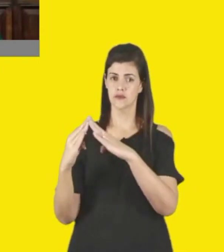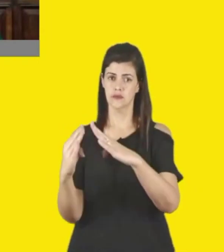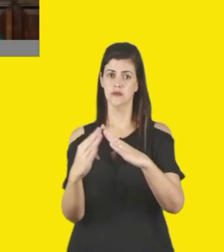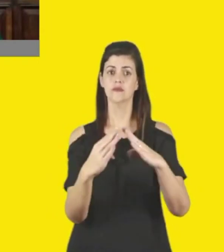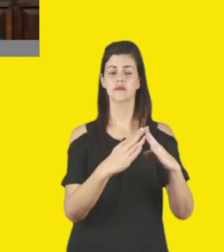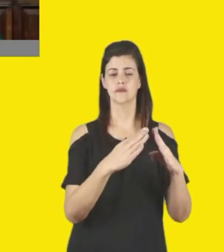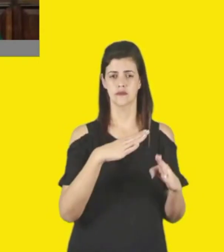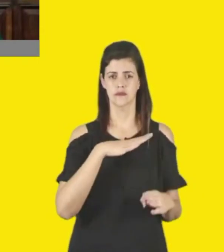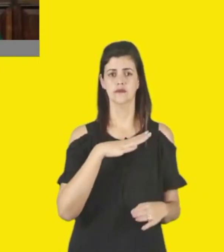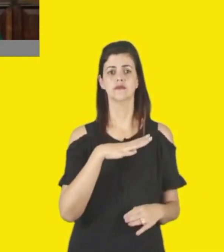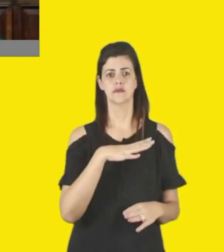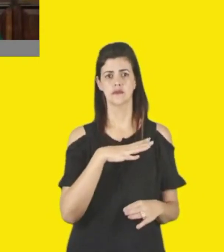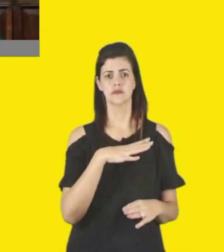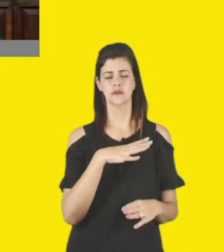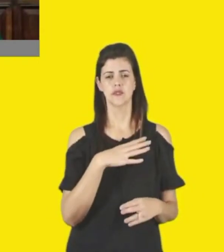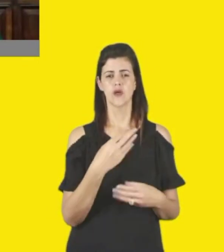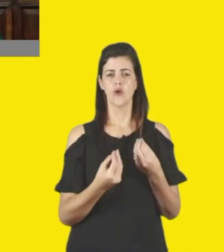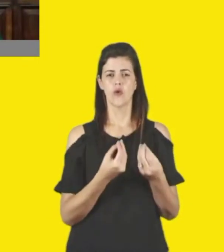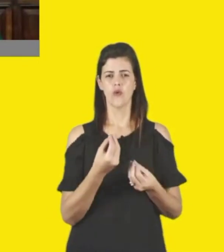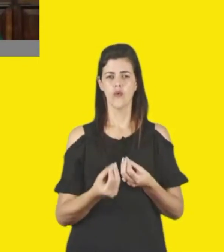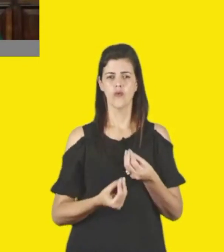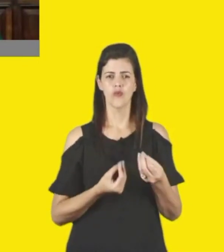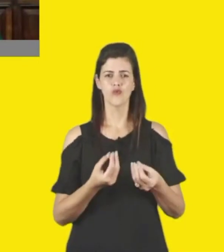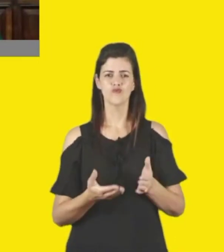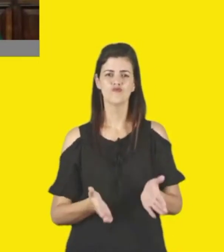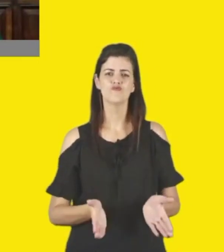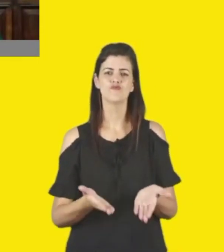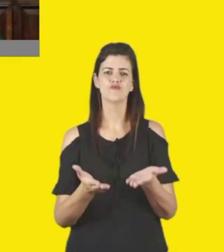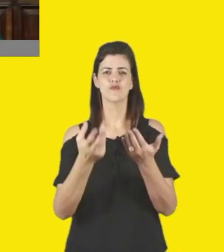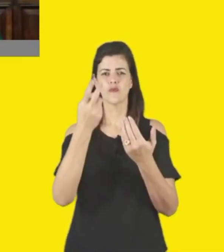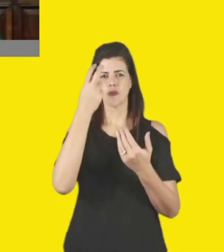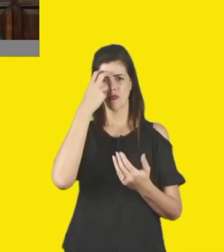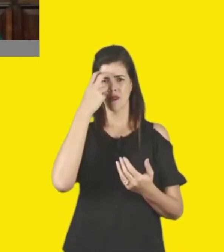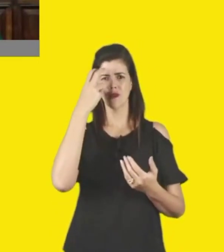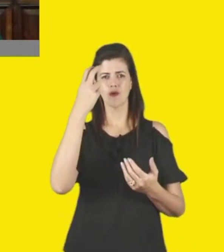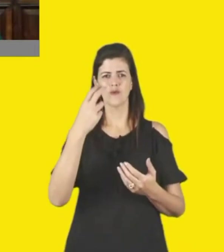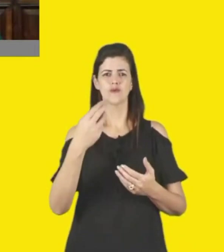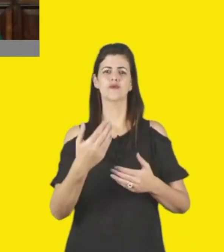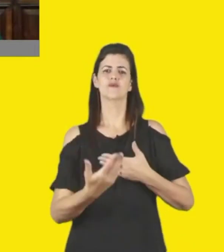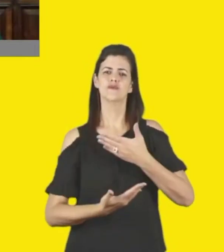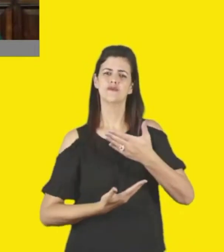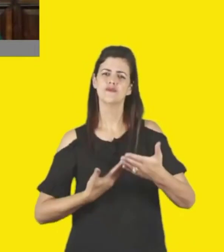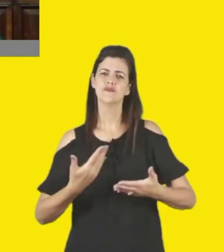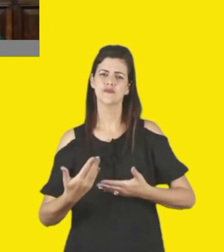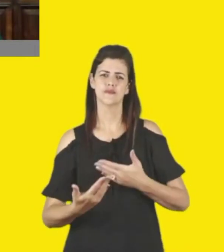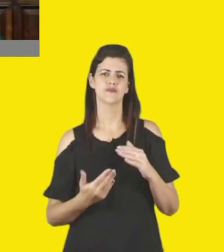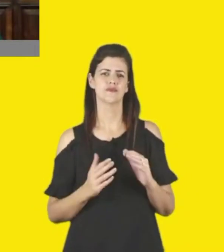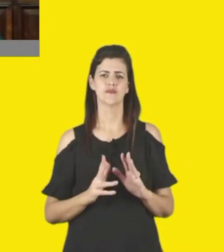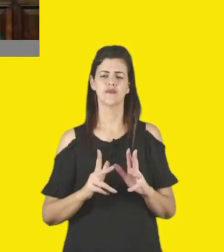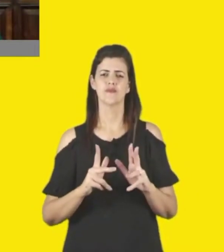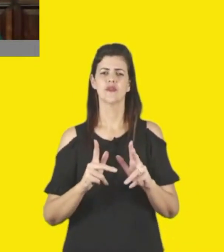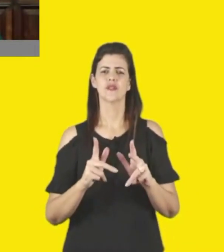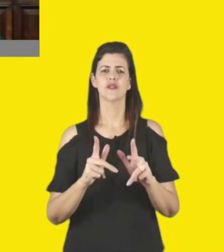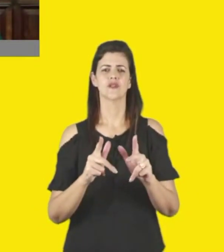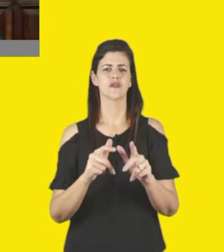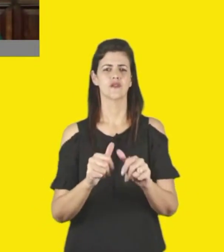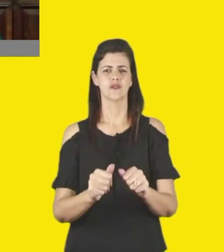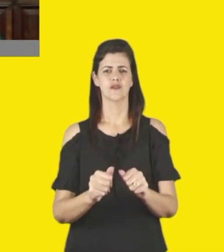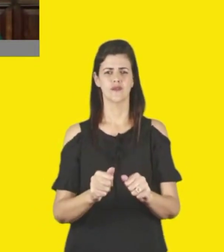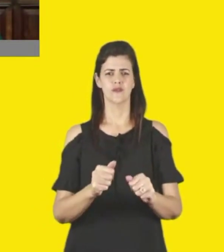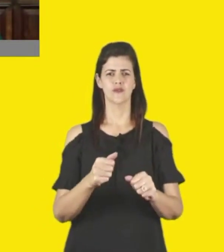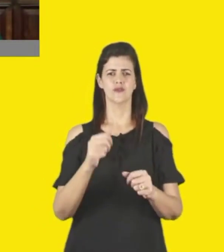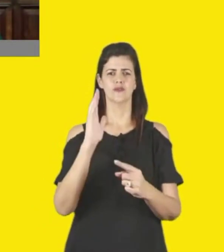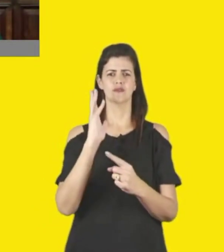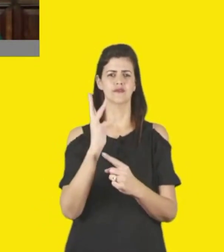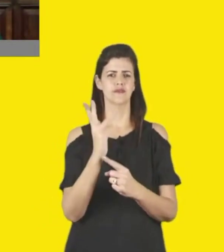formas de elaborarmos a cultura e darmos visibilidade a essa cultura, aos intercâmbios artísticos, né,